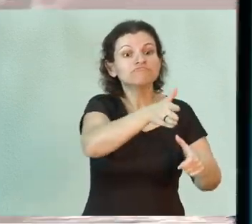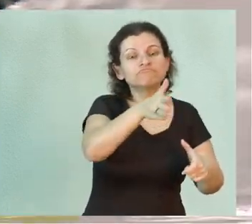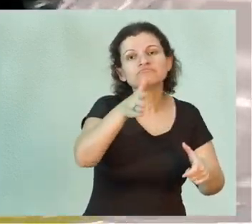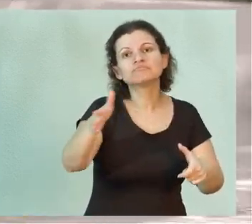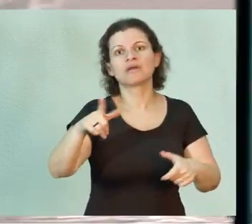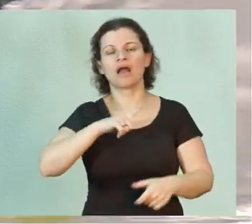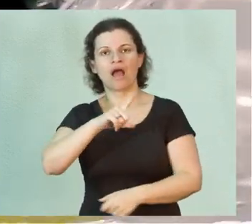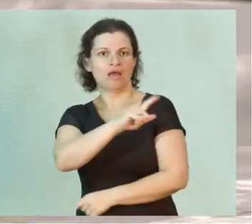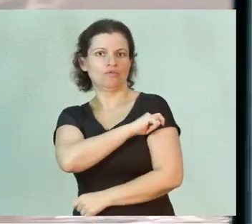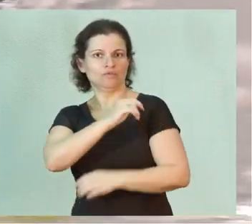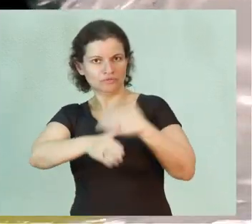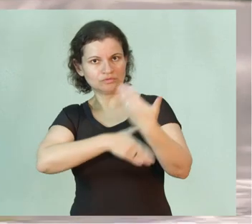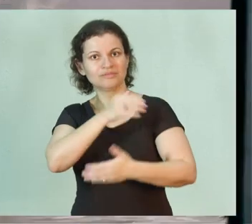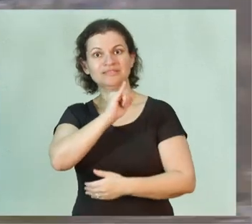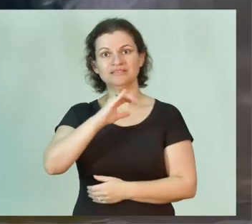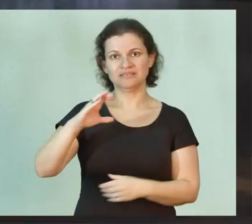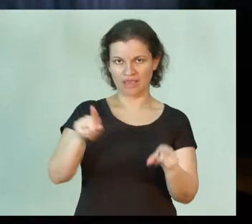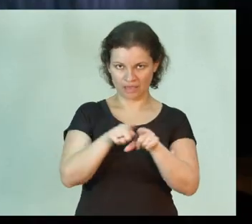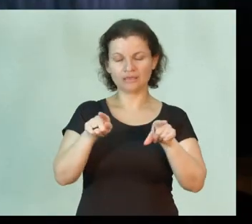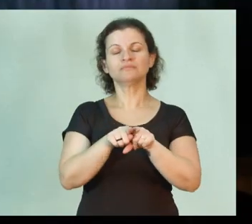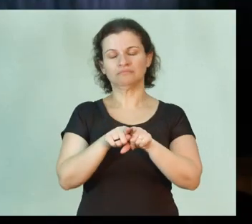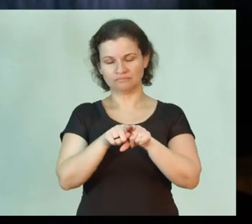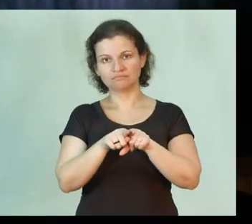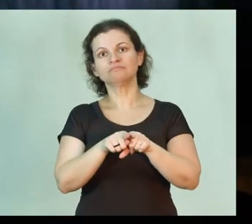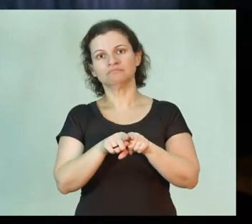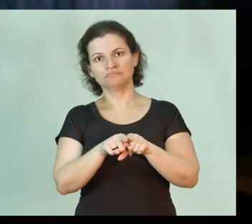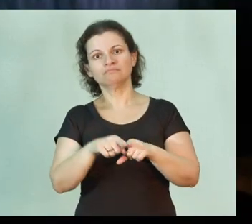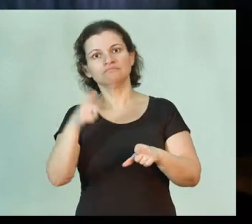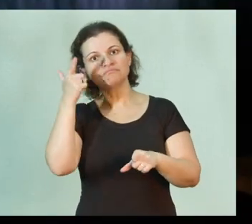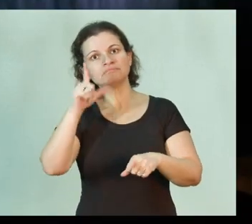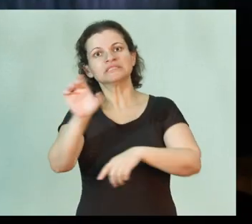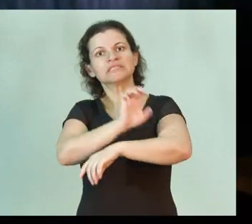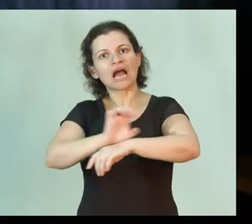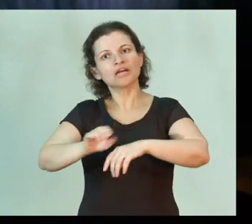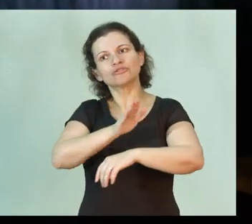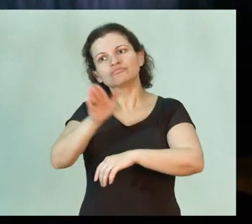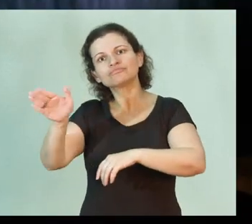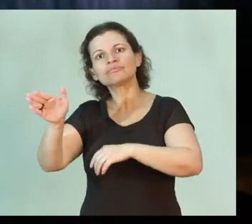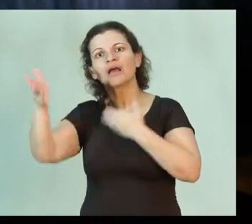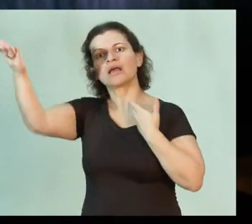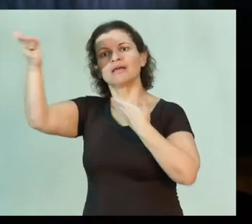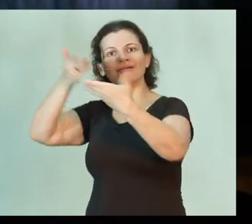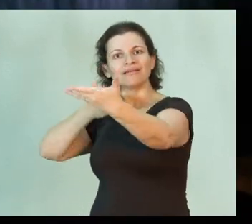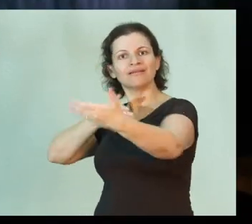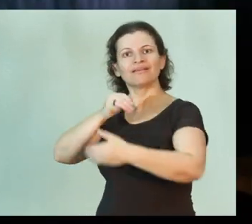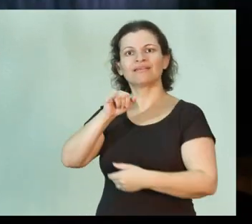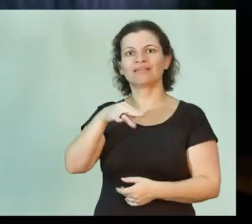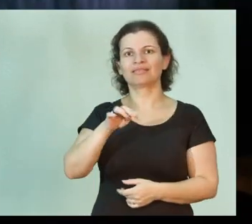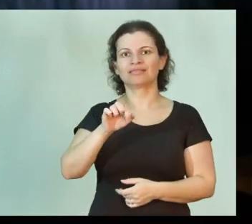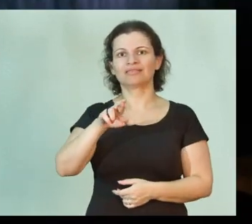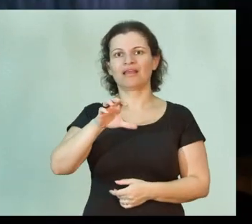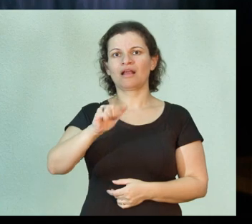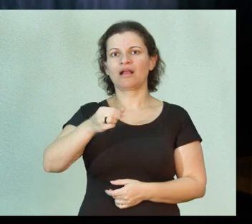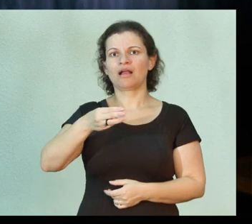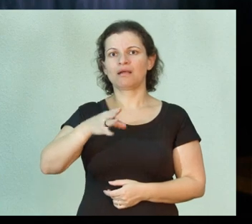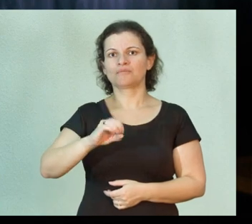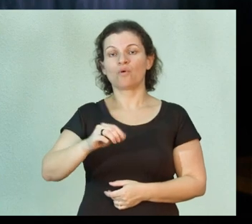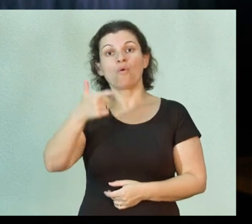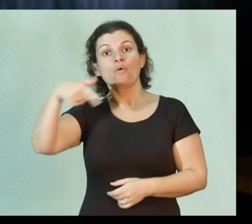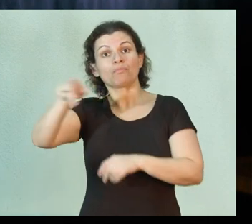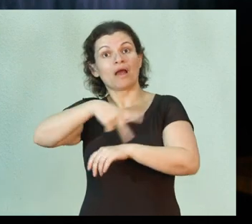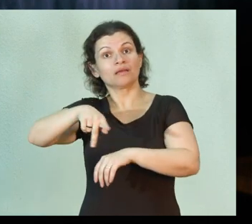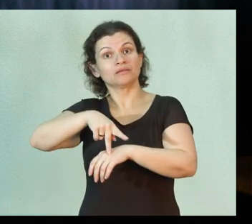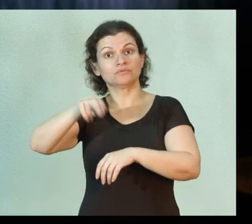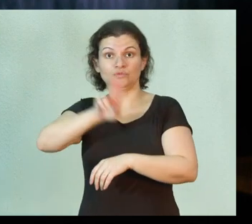os nossos alunos desenvolvem iniciação científica, saem para estágio, para intercâmbio em universidades no exterior.